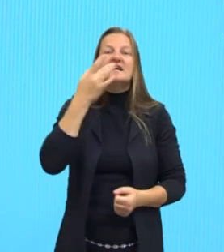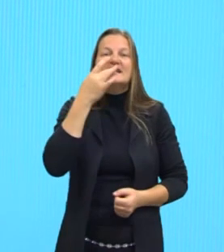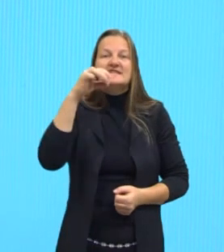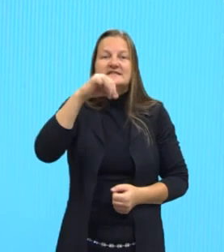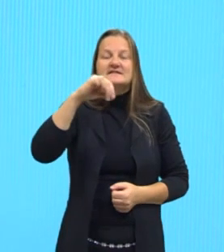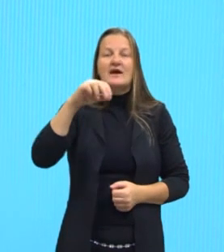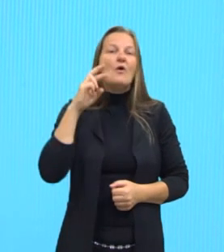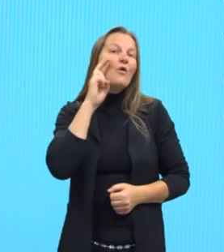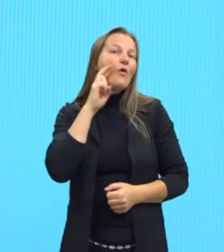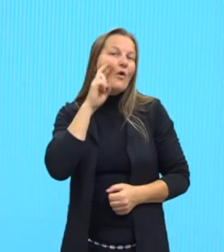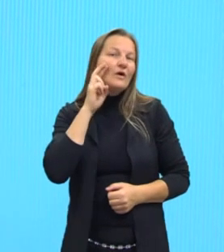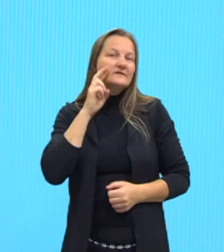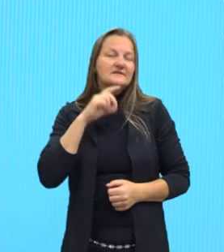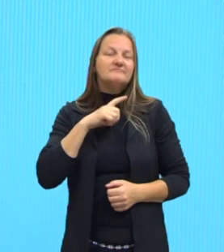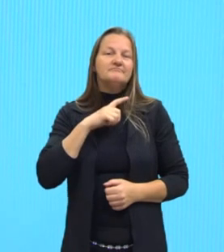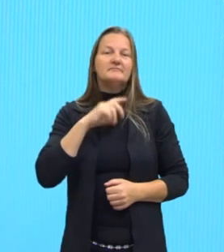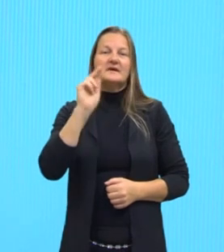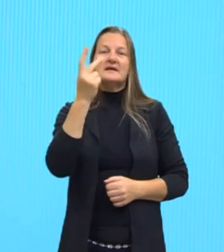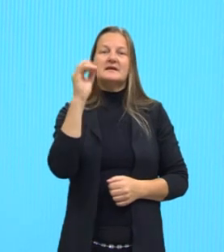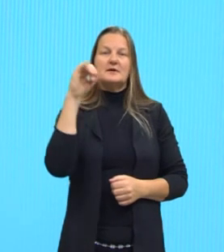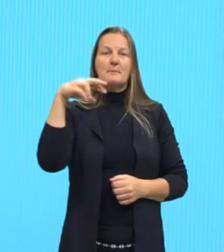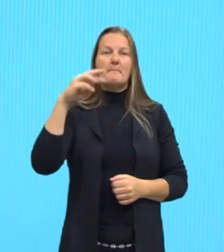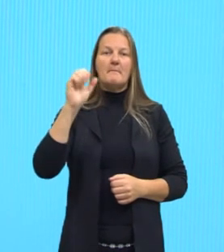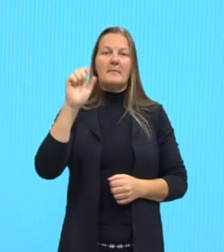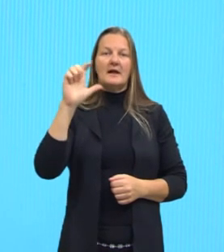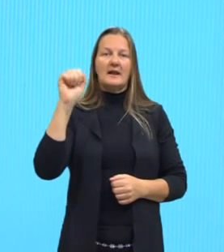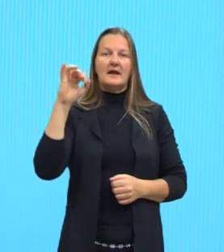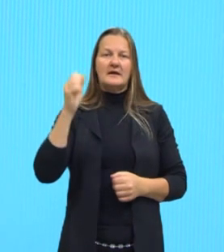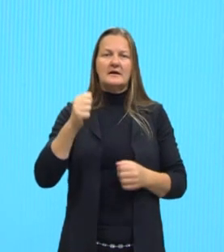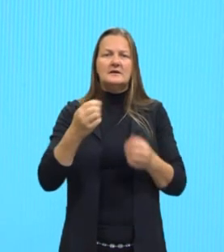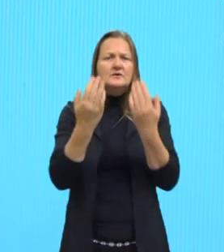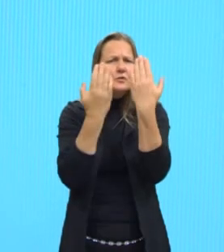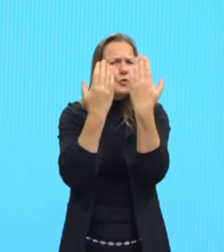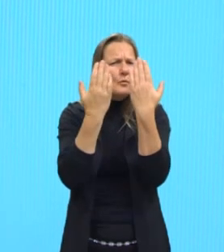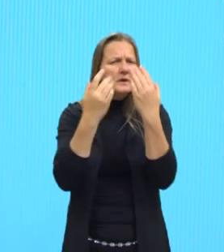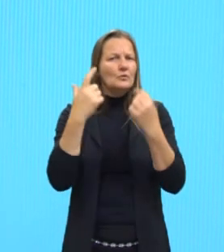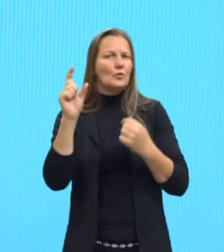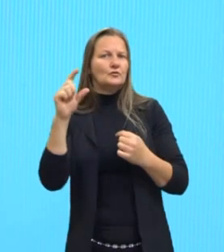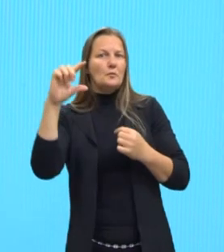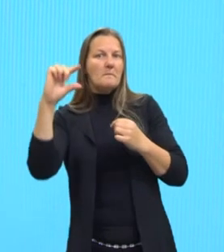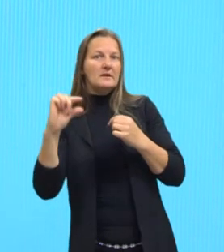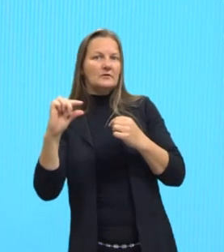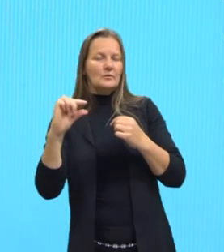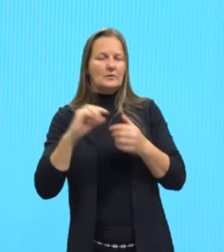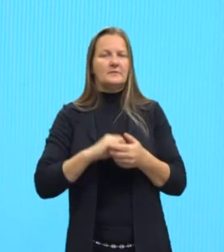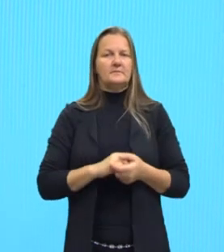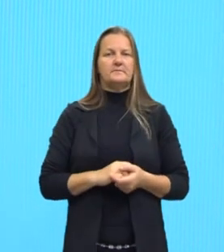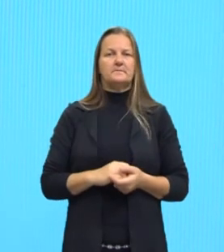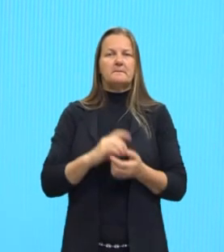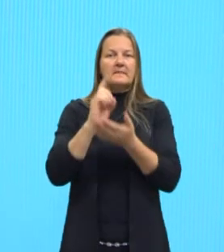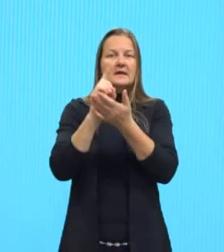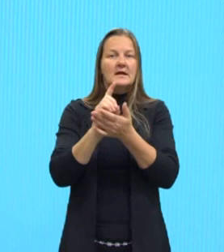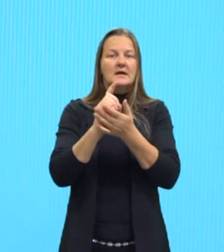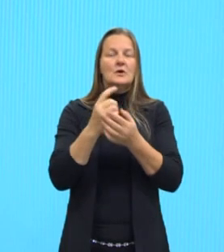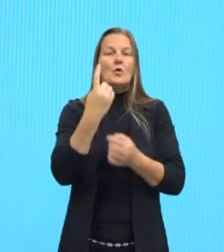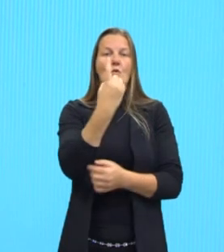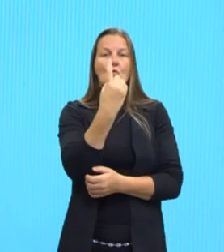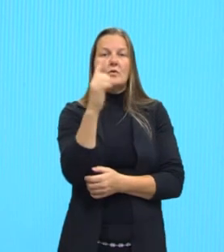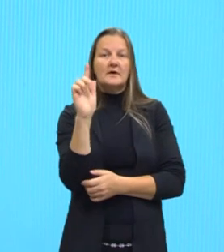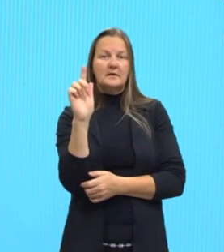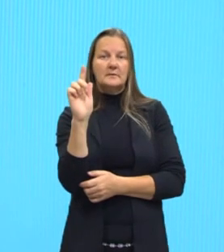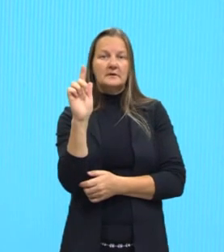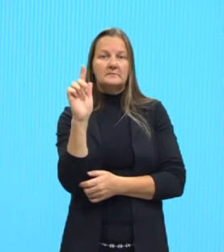pelo seu baixo teor de sódio, se comparado a de outros sais. Cada 1 grama desse